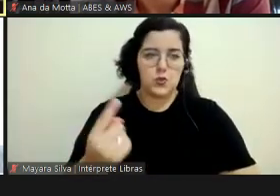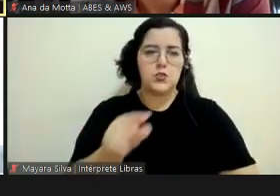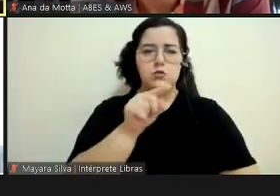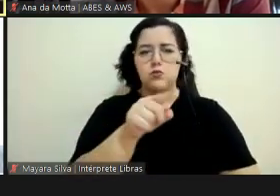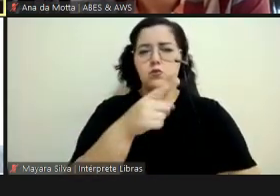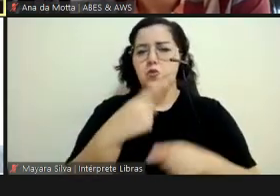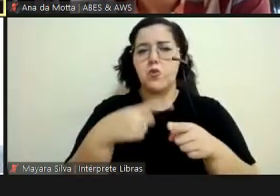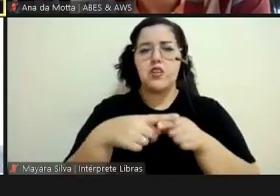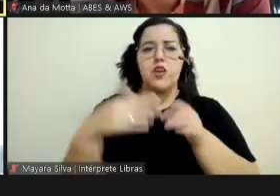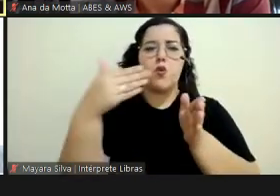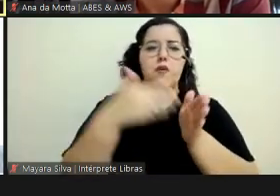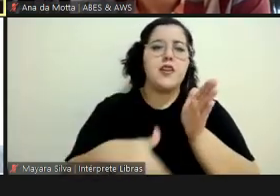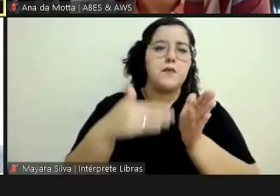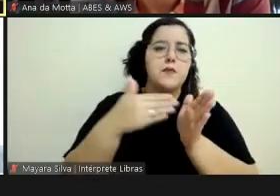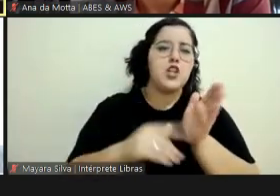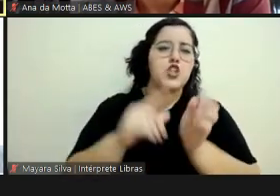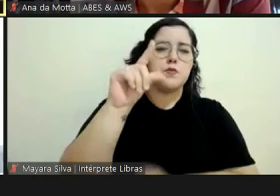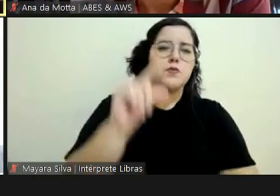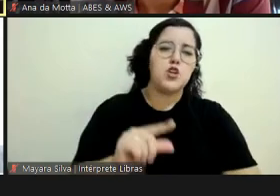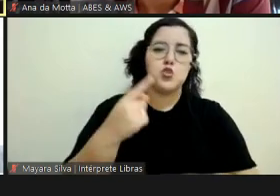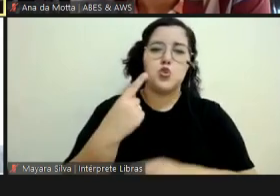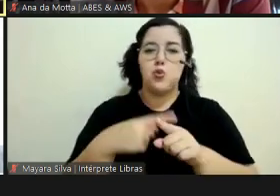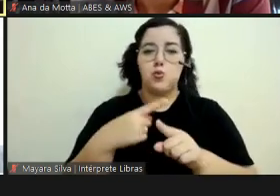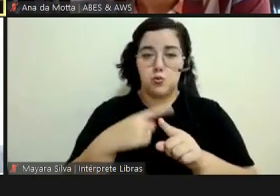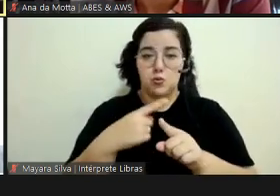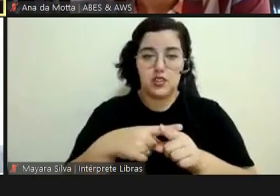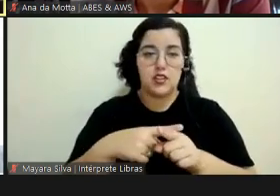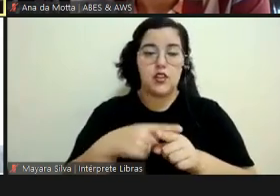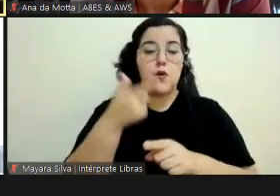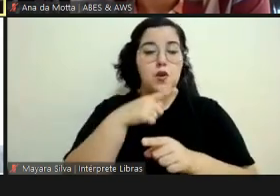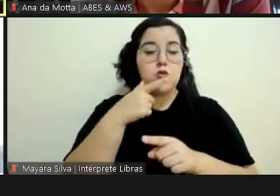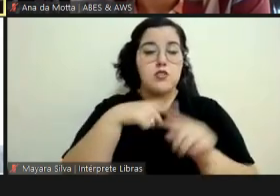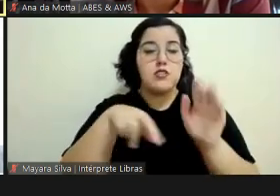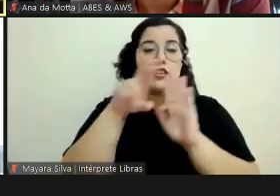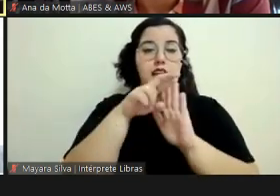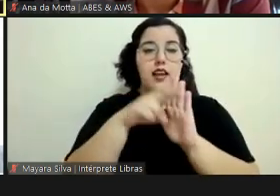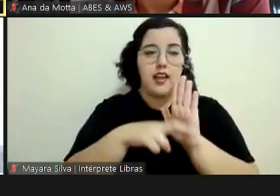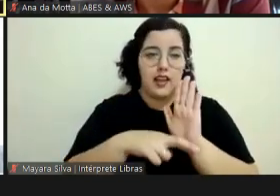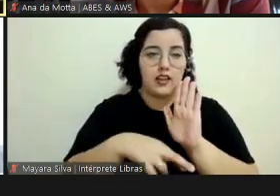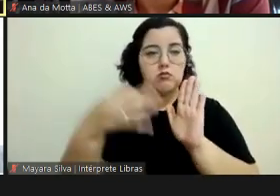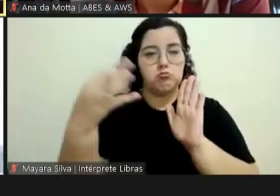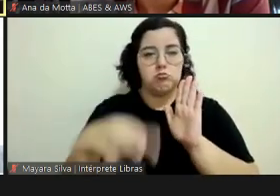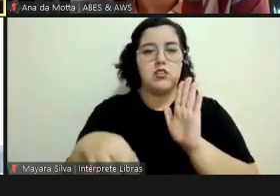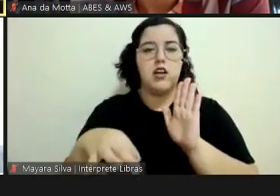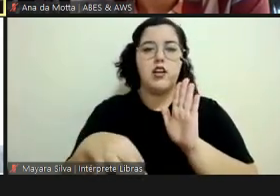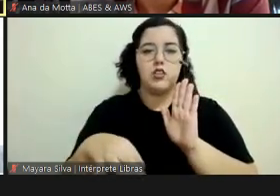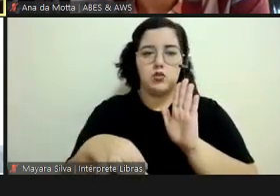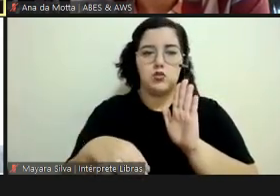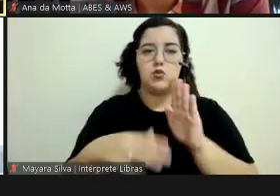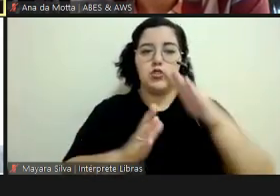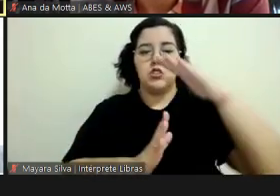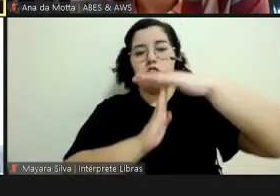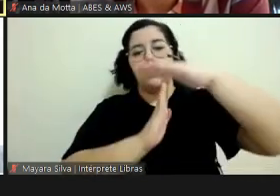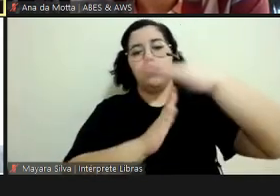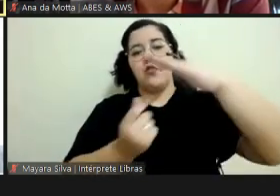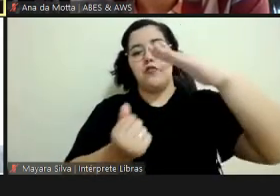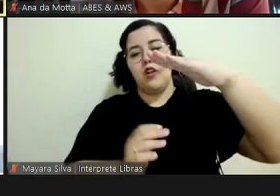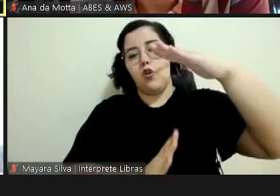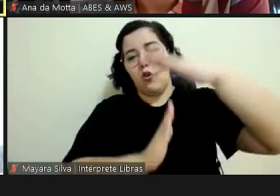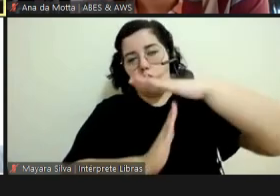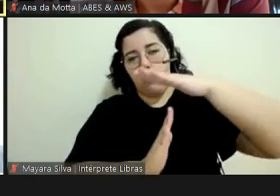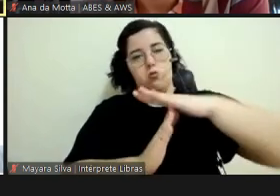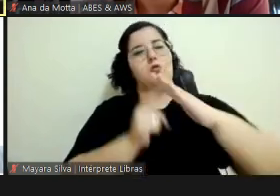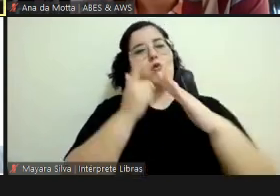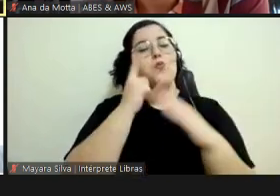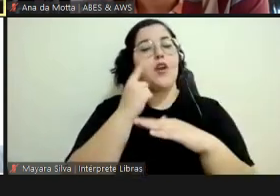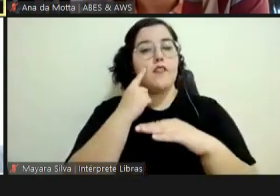aplicabilidade baixou, para que a gente mantivesse aí na nossa regrinha de pareto, né, até que momento existe a necessidade